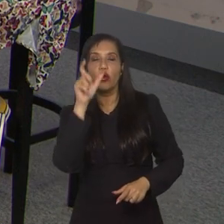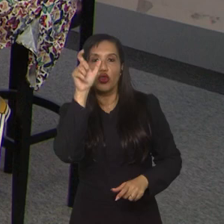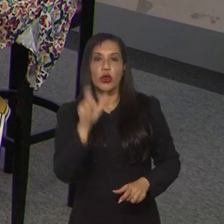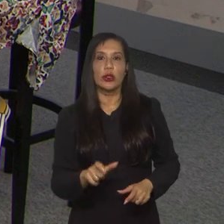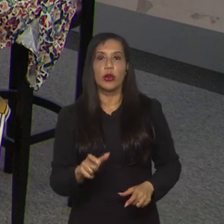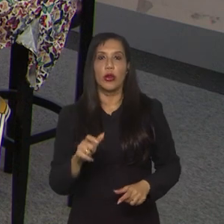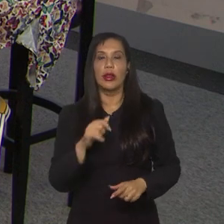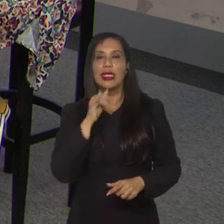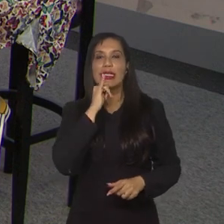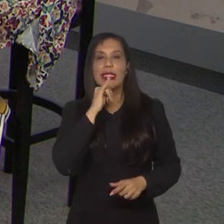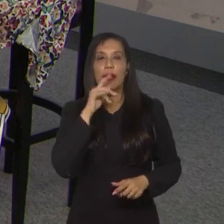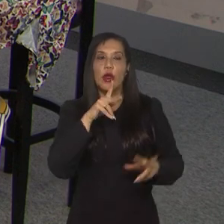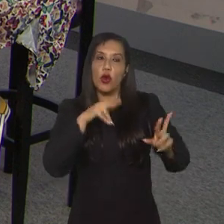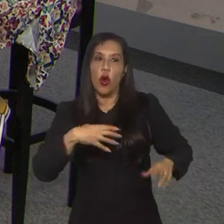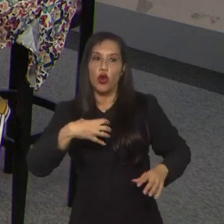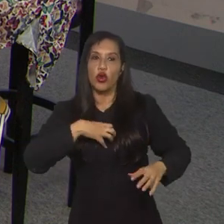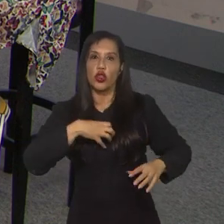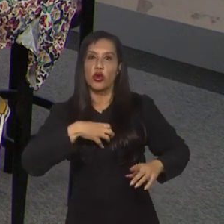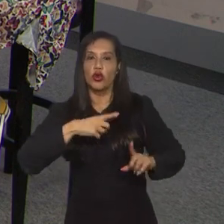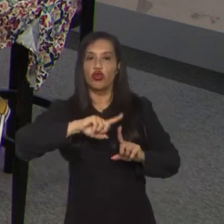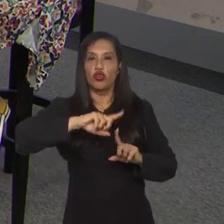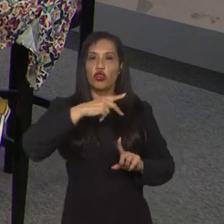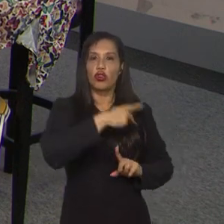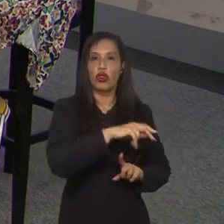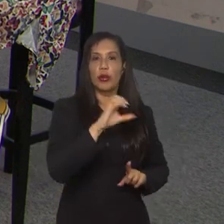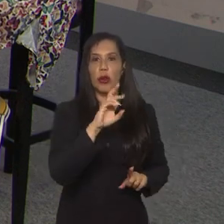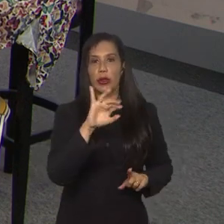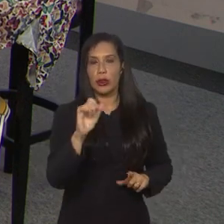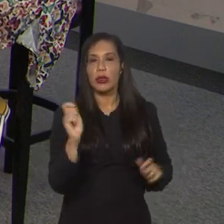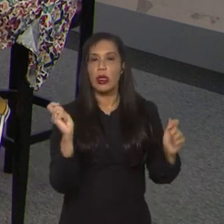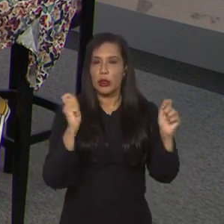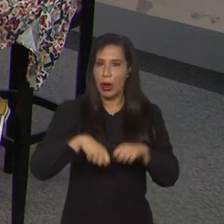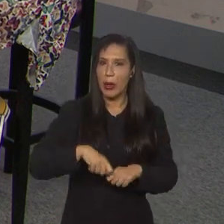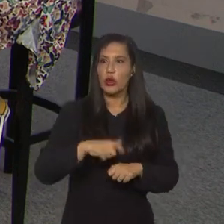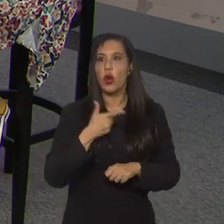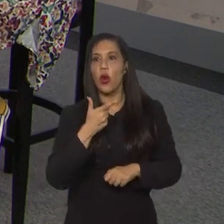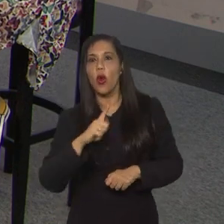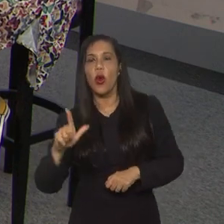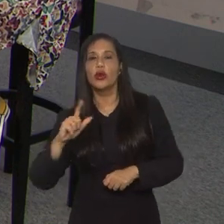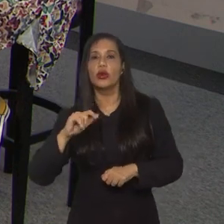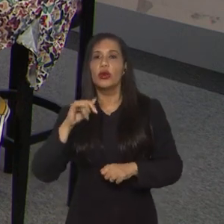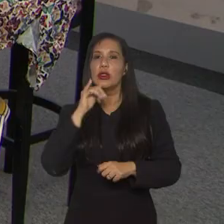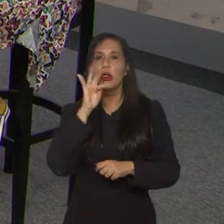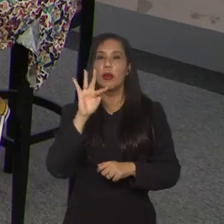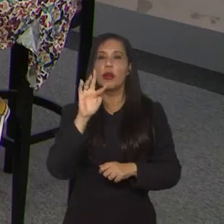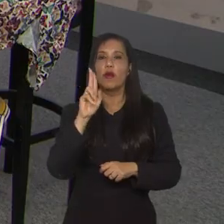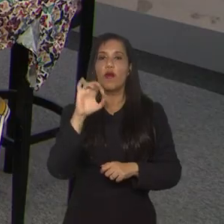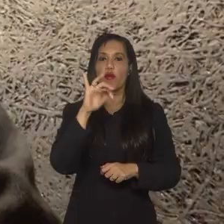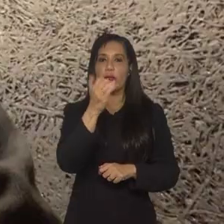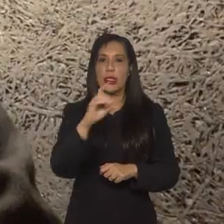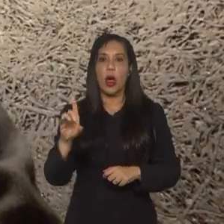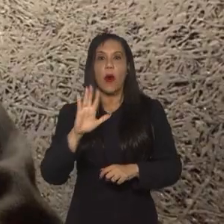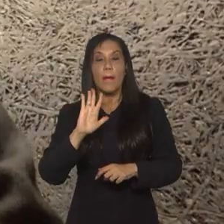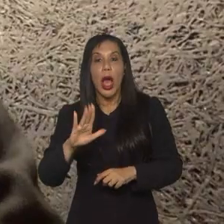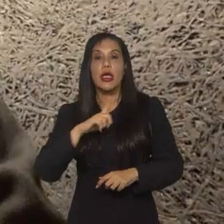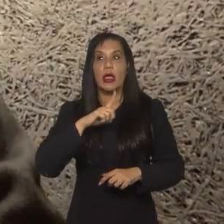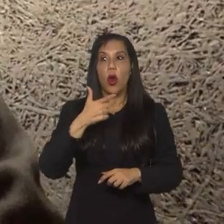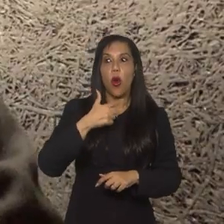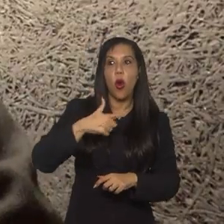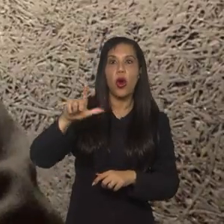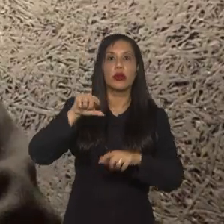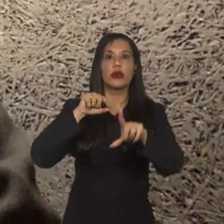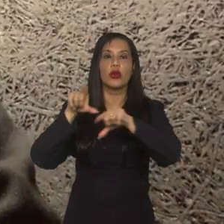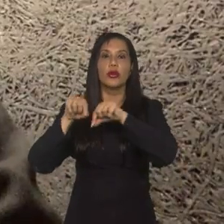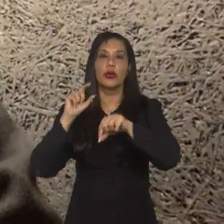muito diária, como é o caso da Cristiane. Não que ela não seja capaz de exercer outras funções no ataque, mas, neste momento, eu acho que nós temos outras opções